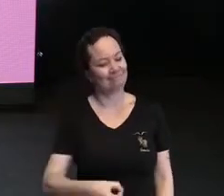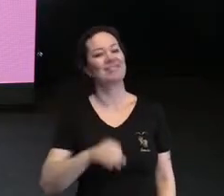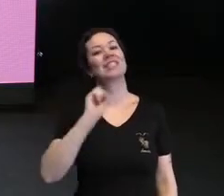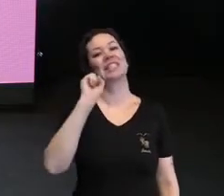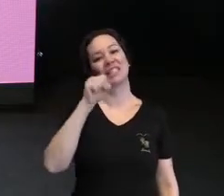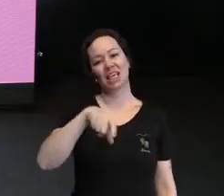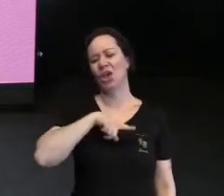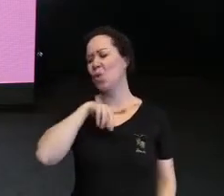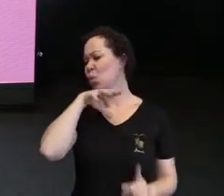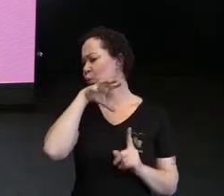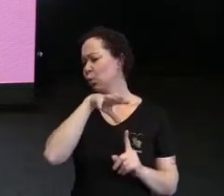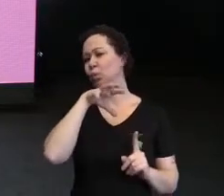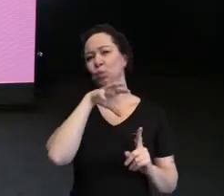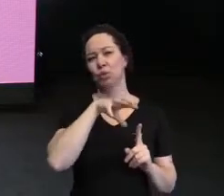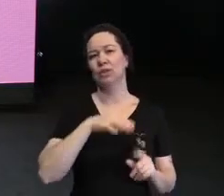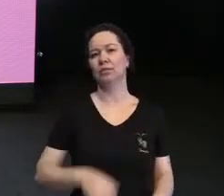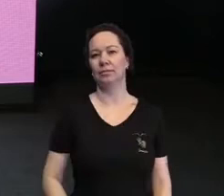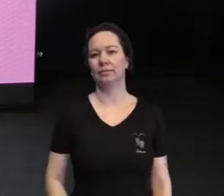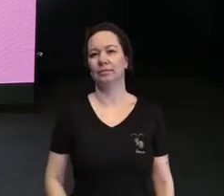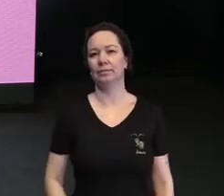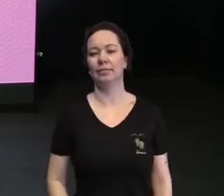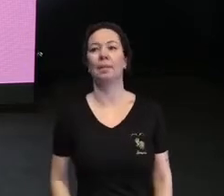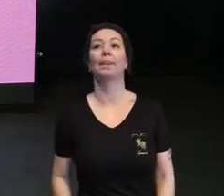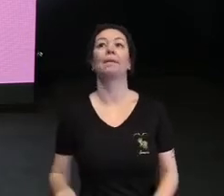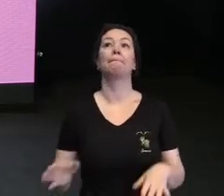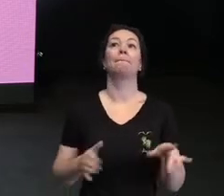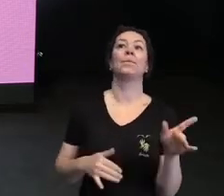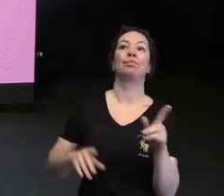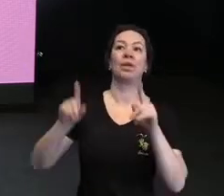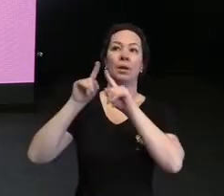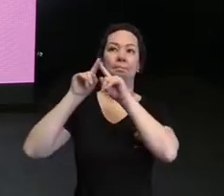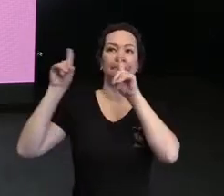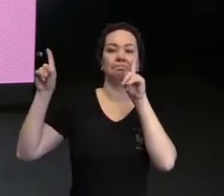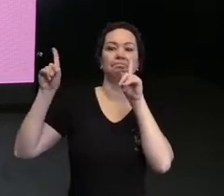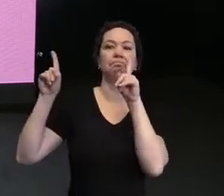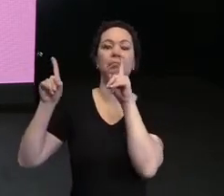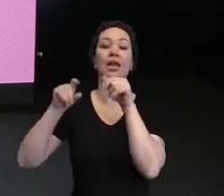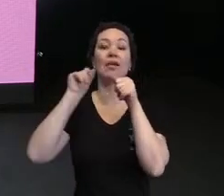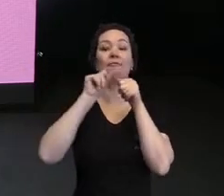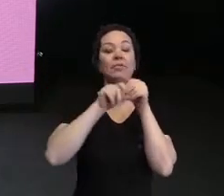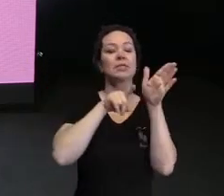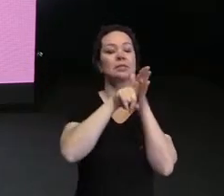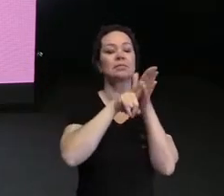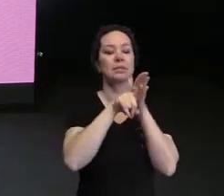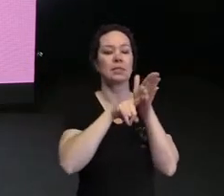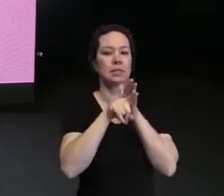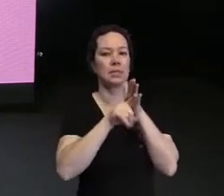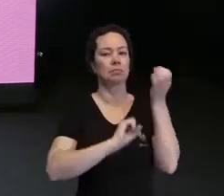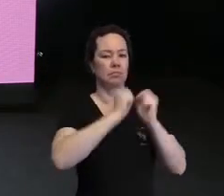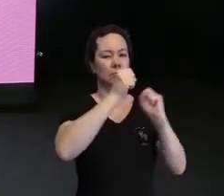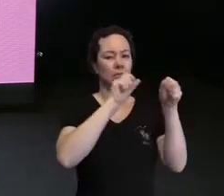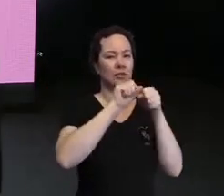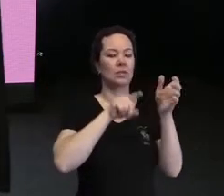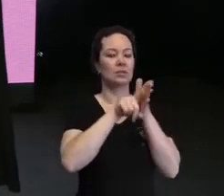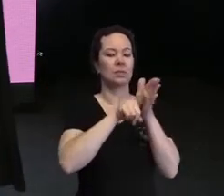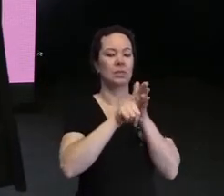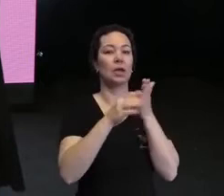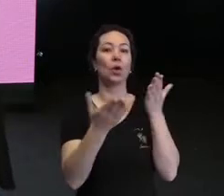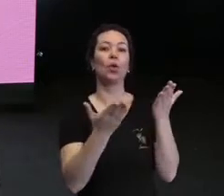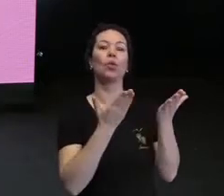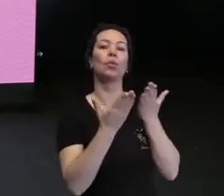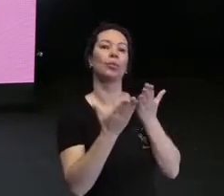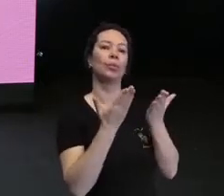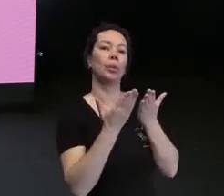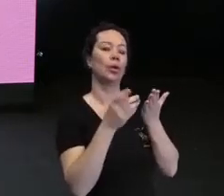muito impacto. A consultoria Colifério fez uma pesquisa em que ela comparou qual era a performance,